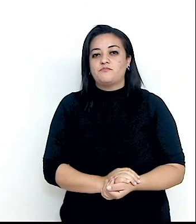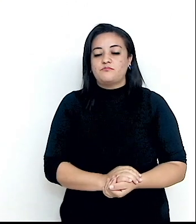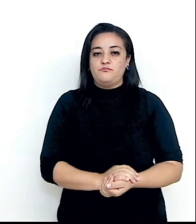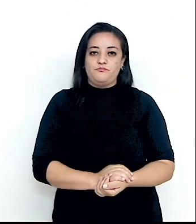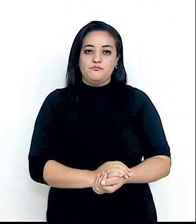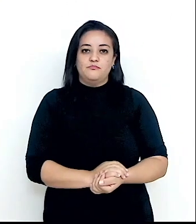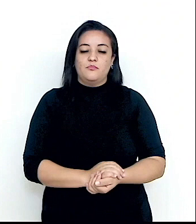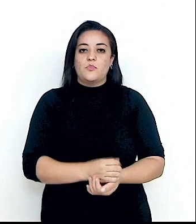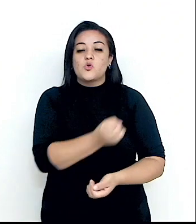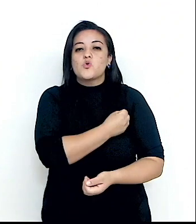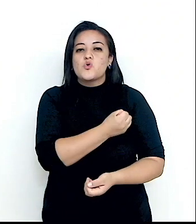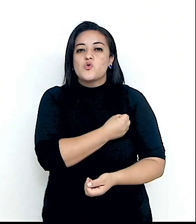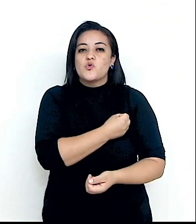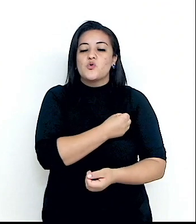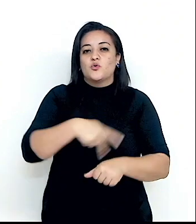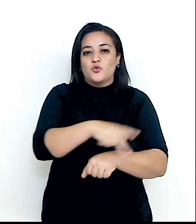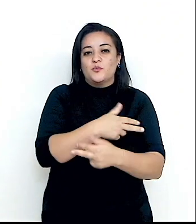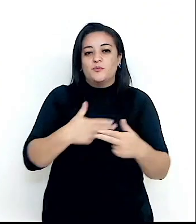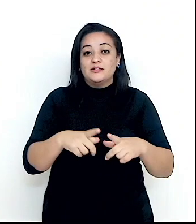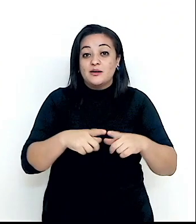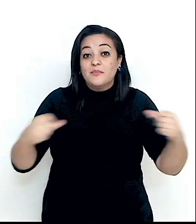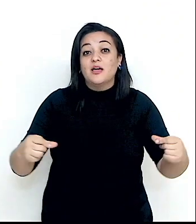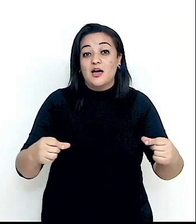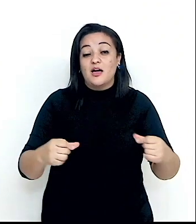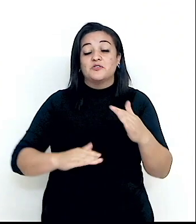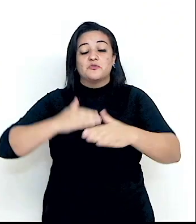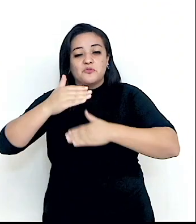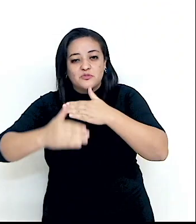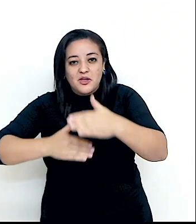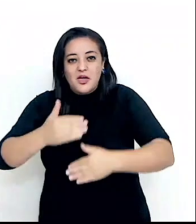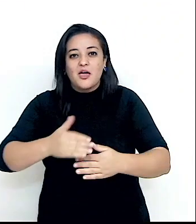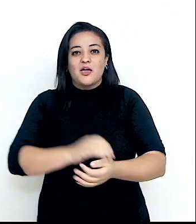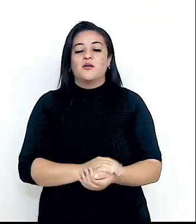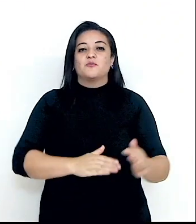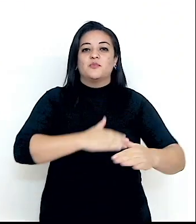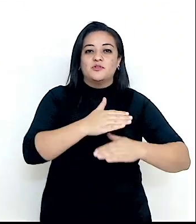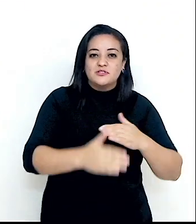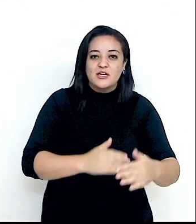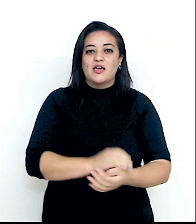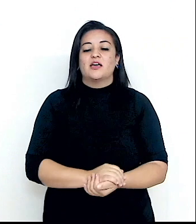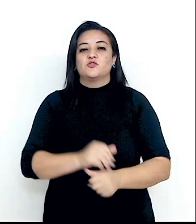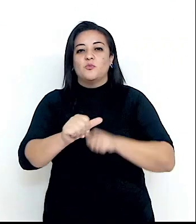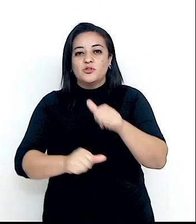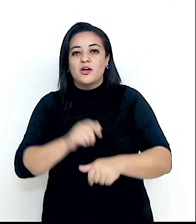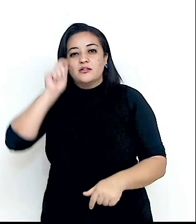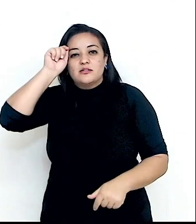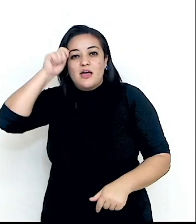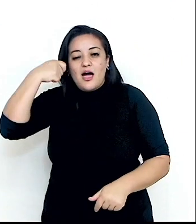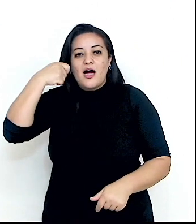O número de países foi se ampliando com o tempo, com processos de descolonização na África